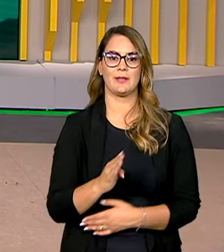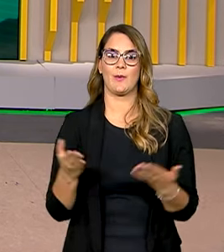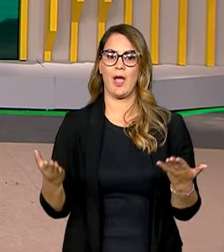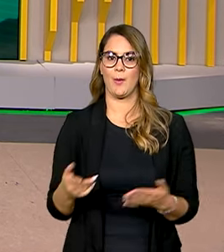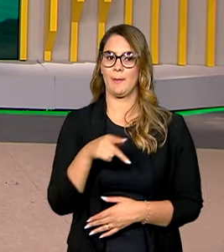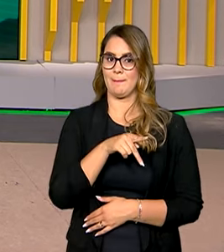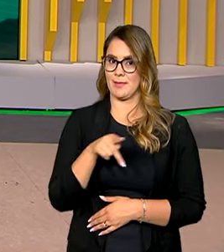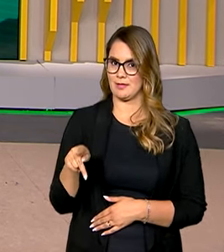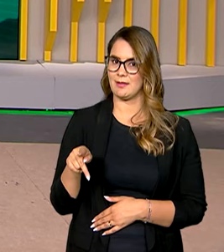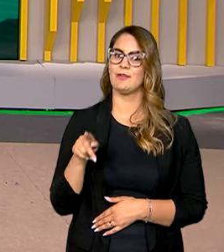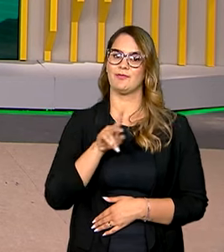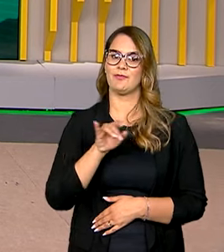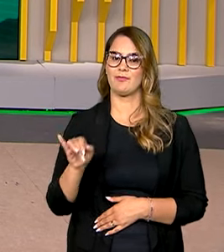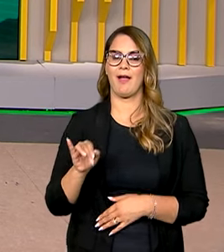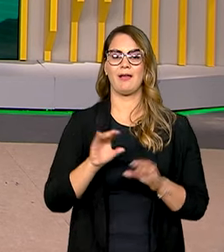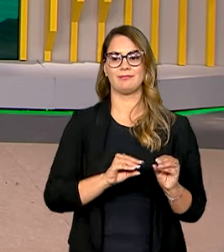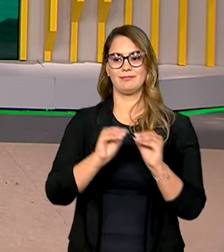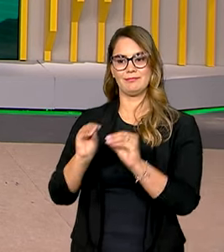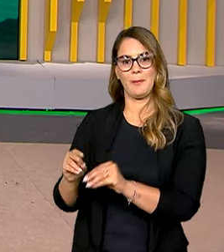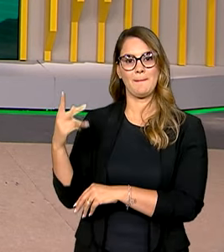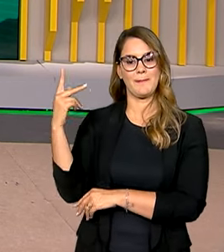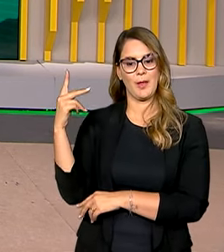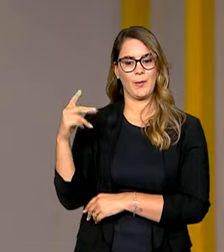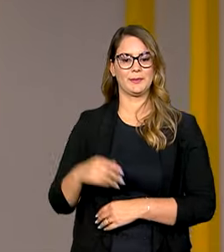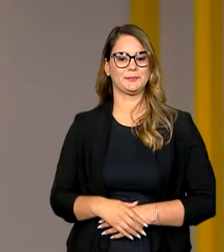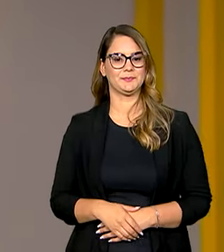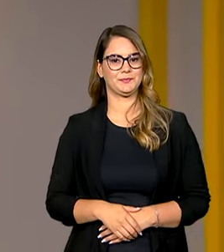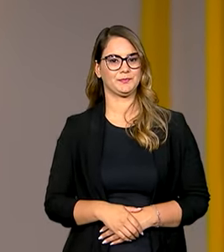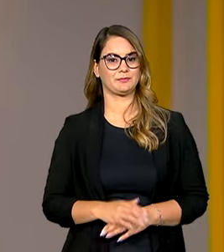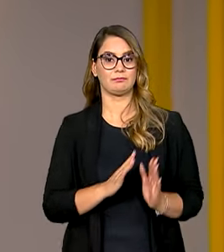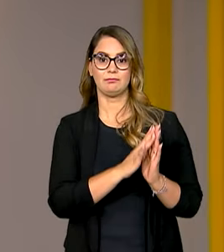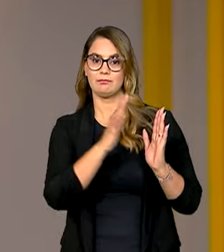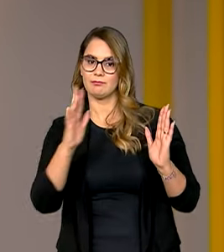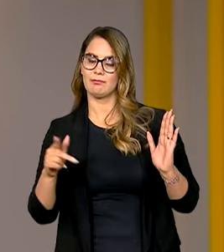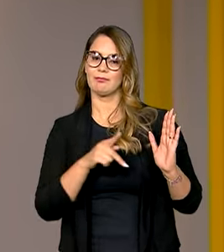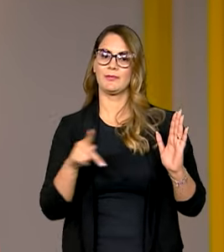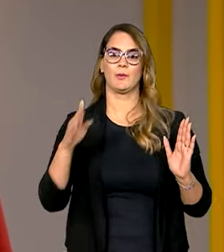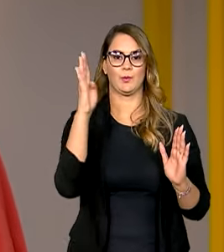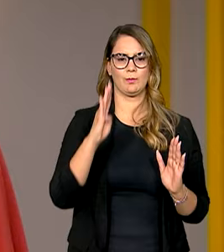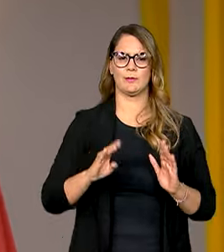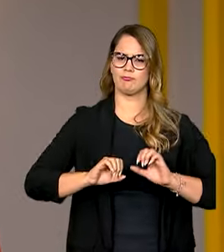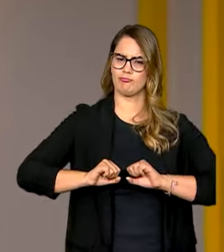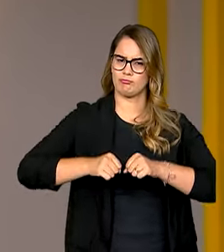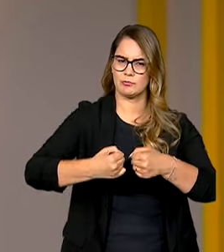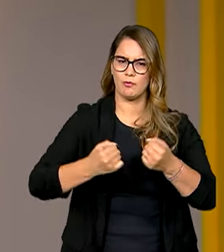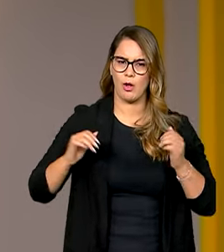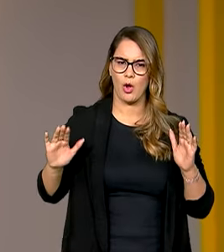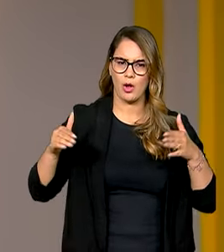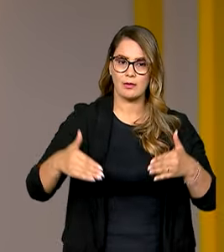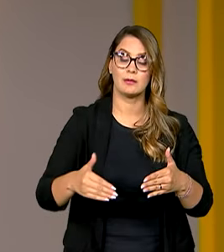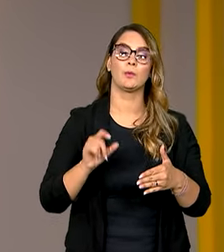atual presidente do bloco, vai passar o cargo para o Paraguai. Durante a presidência do Brasil, os esforços ficaram